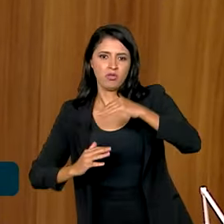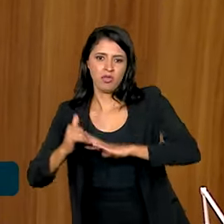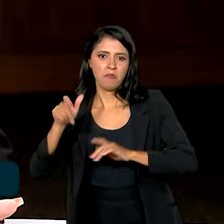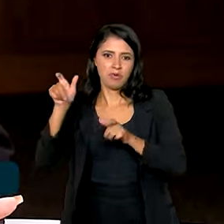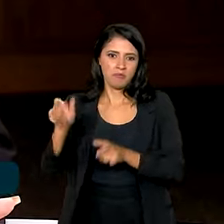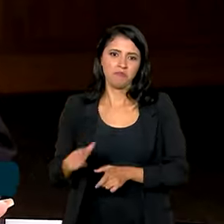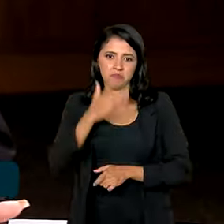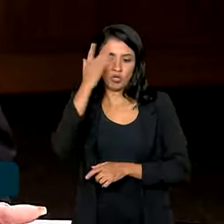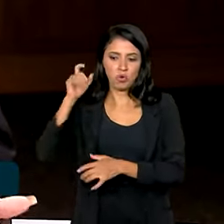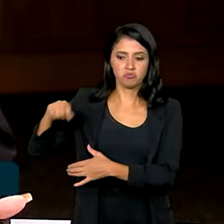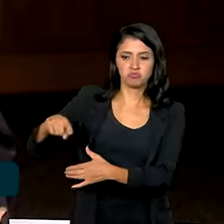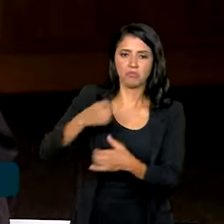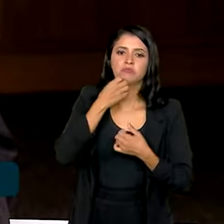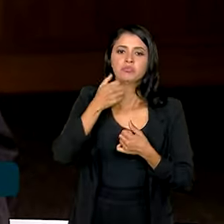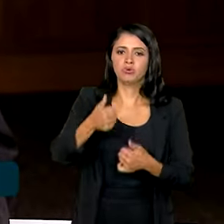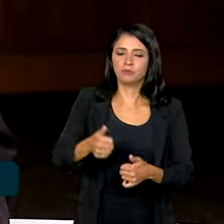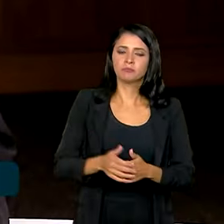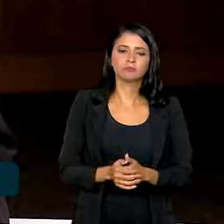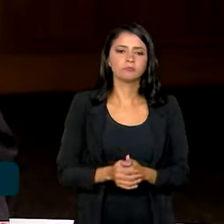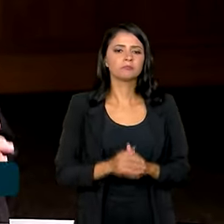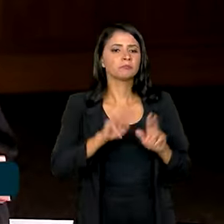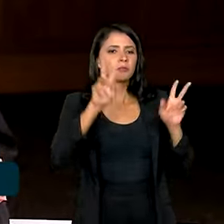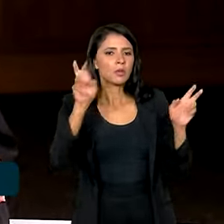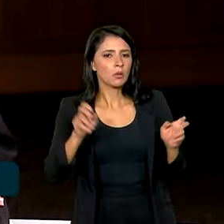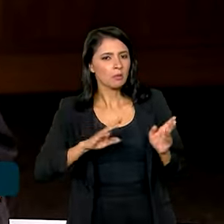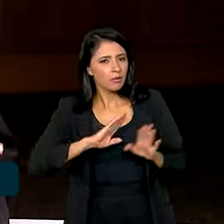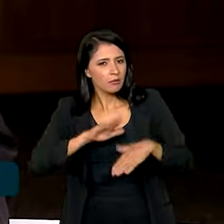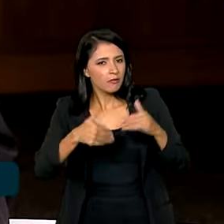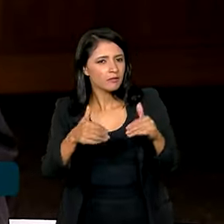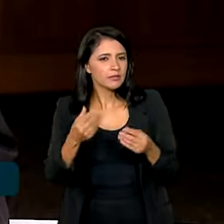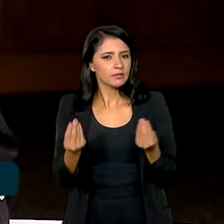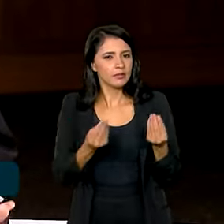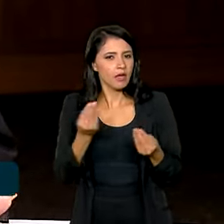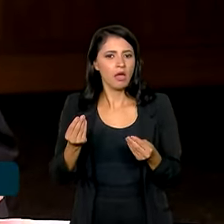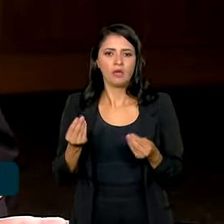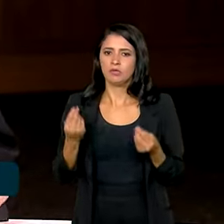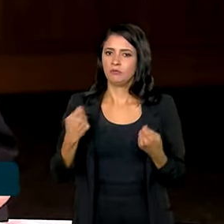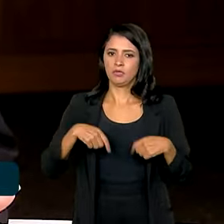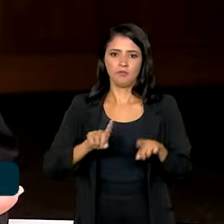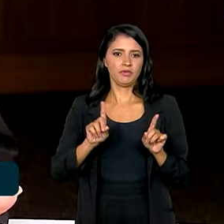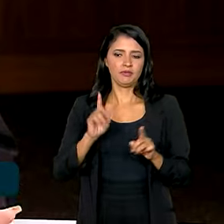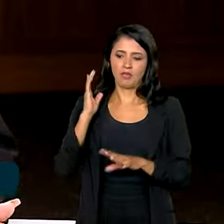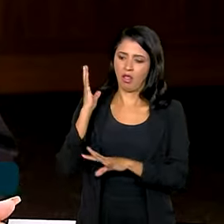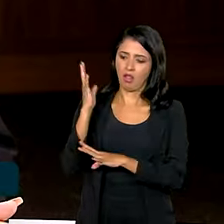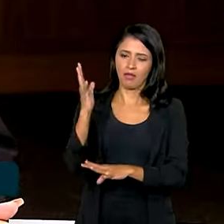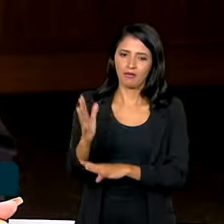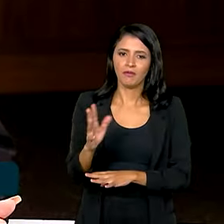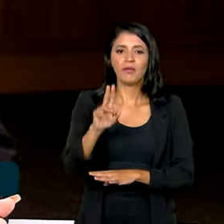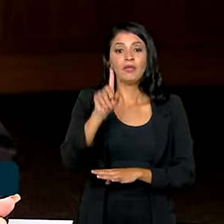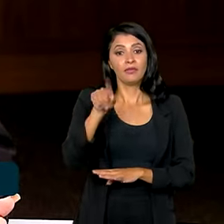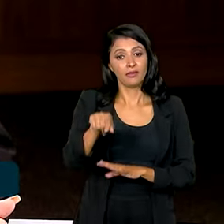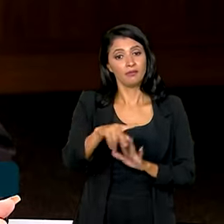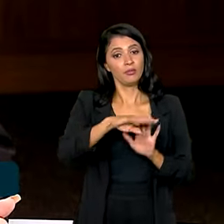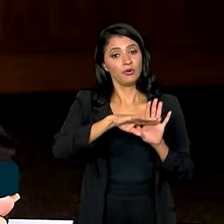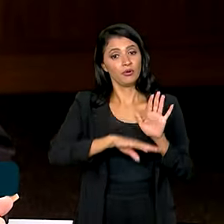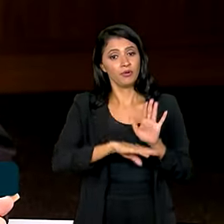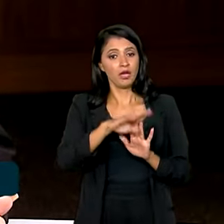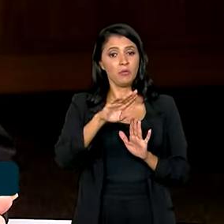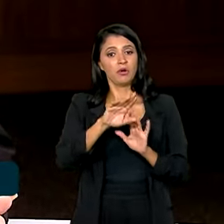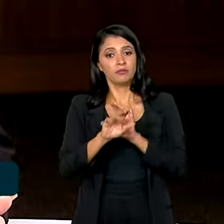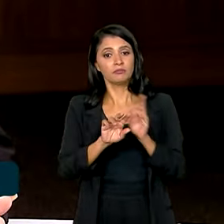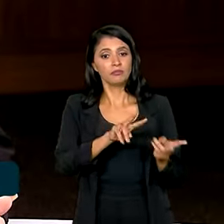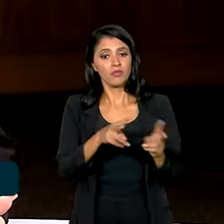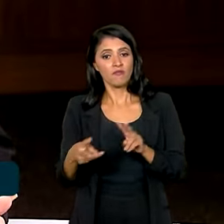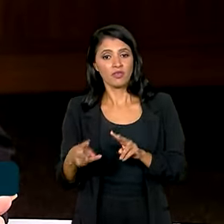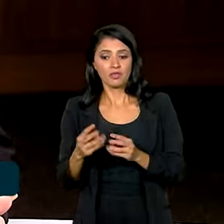produtores. E falando sobre ações para avançar na produção sem desmatar, a gente pode citar o Programa Nacional de Conversão de